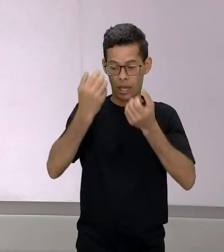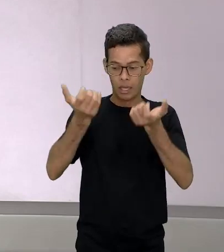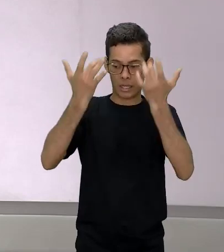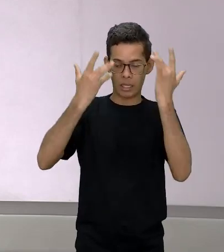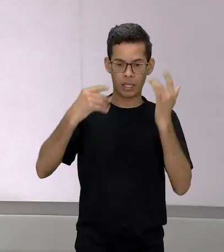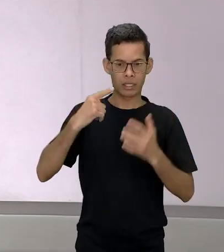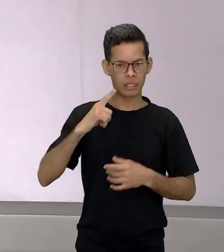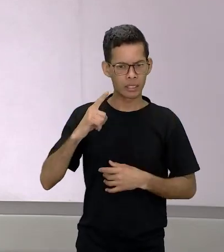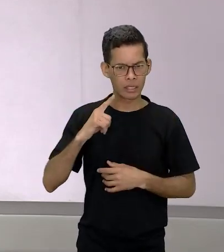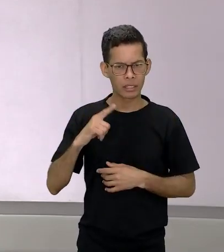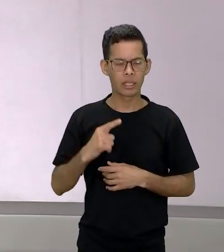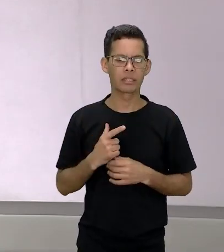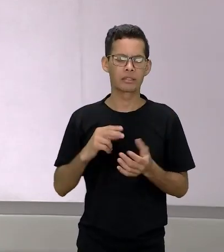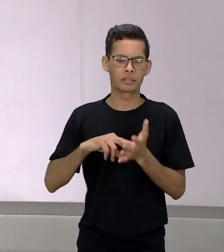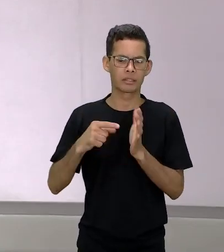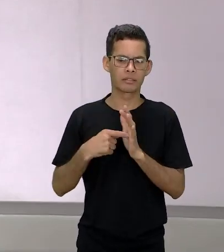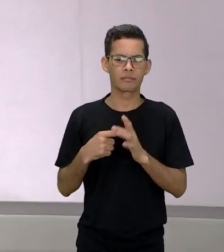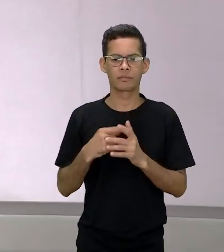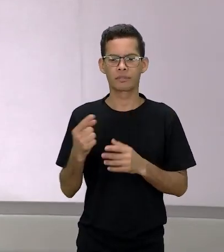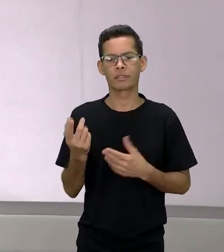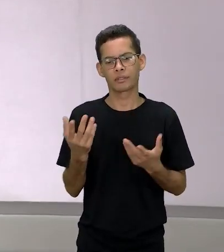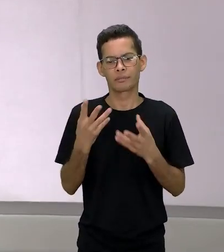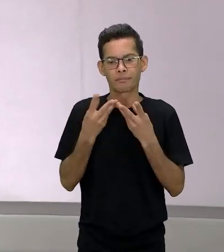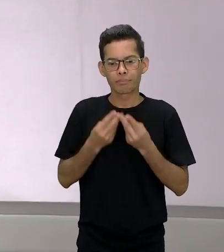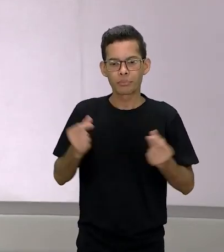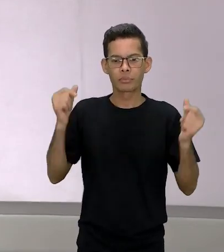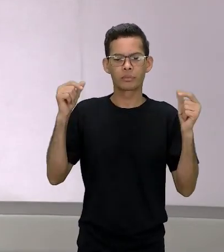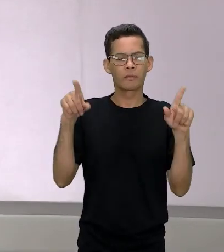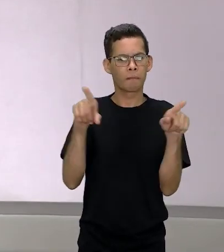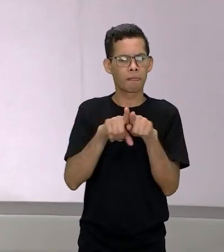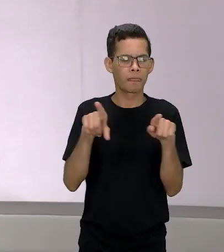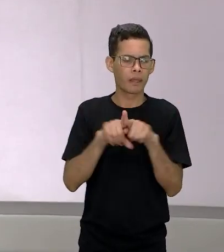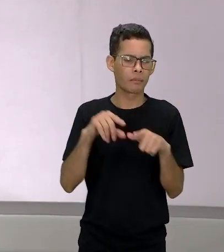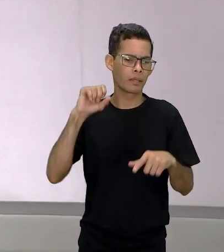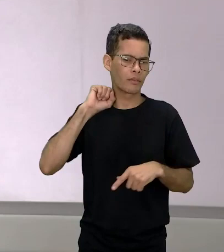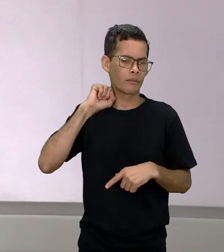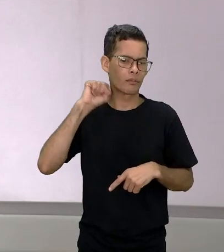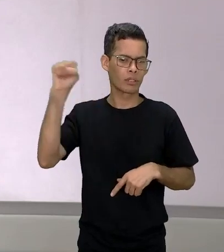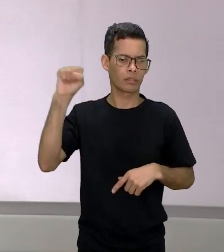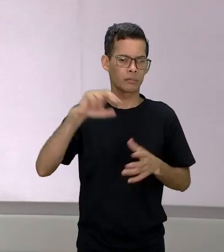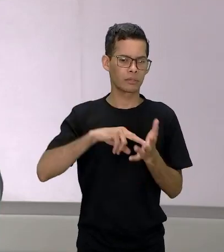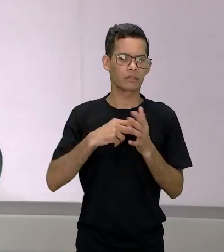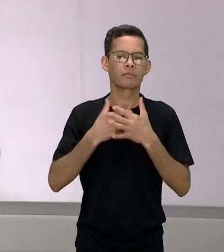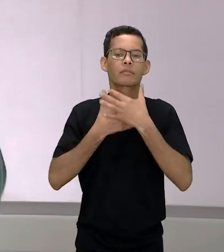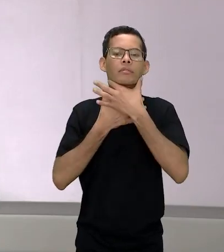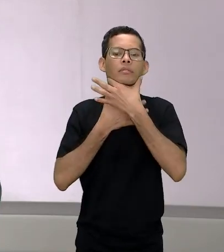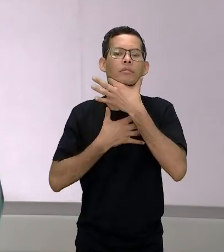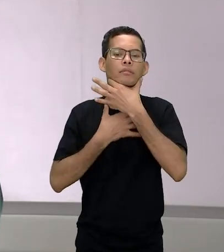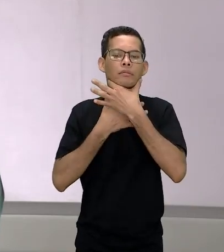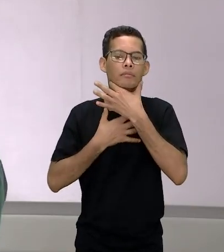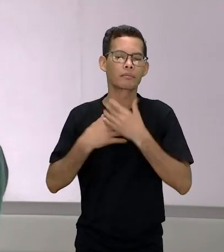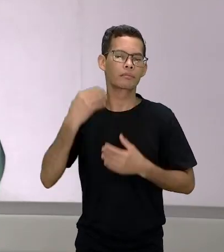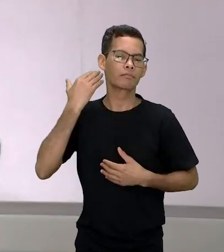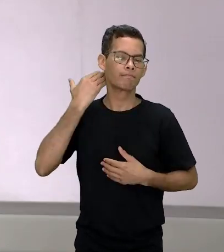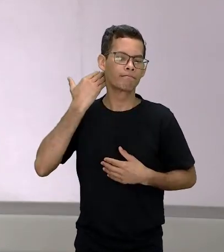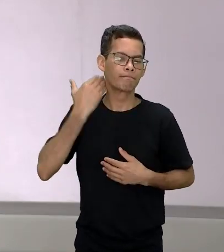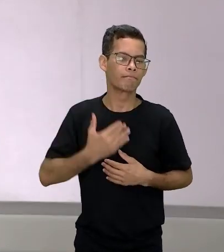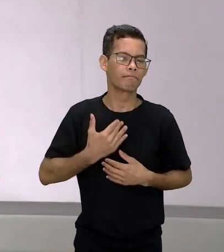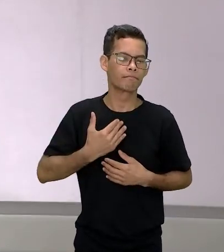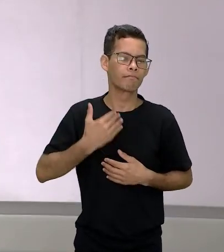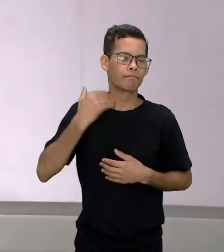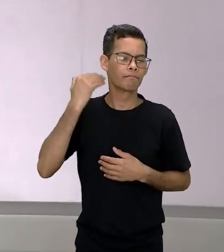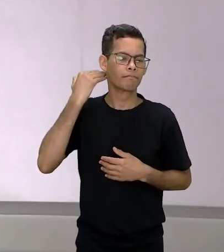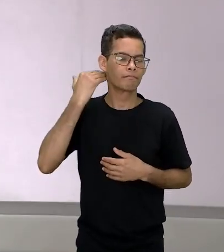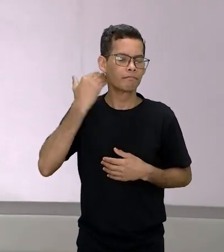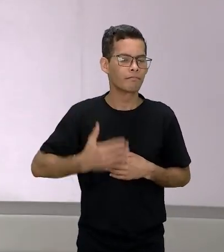dela também morra e o enforcamento quando o pescoço é cortado quando ele é